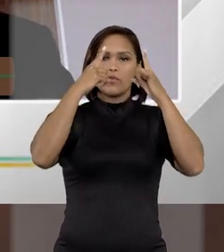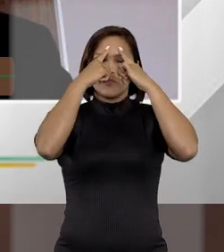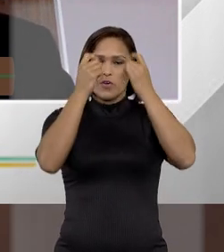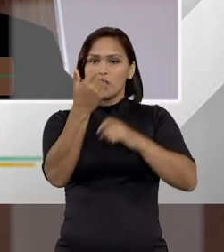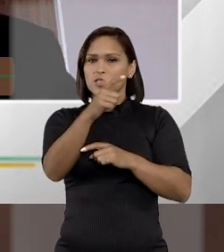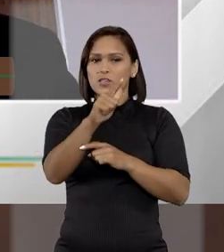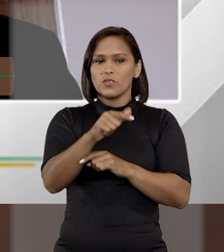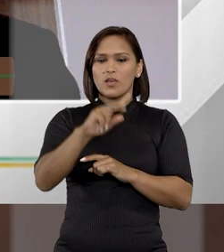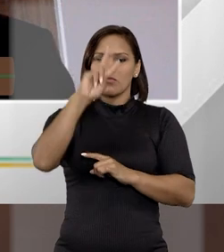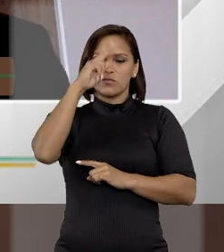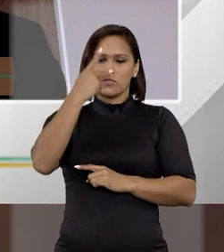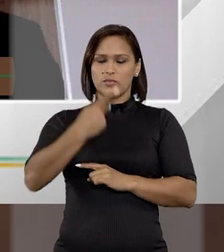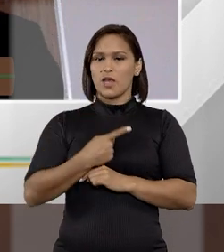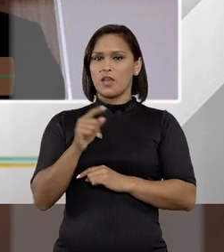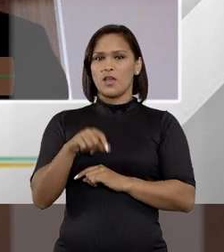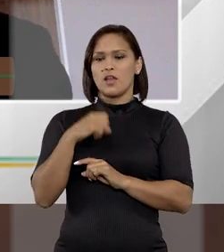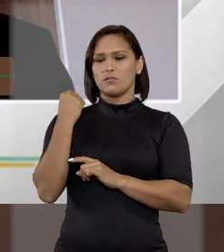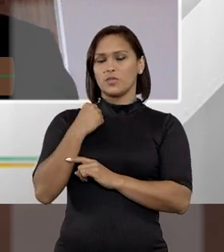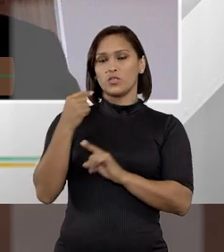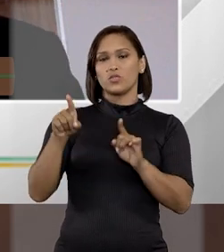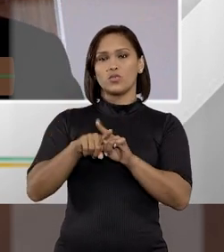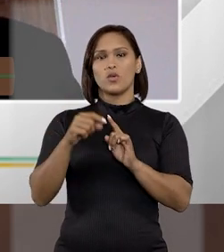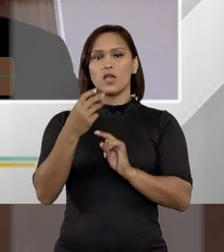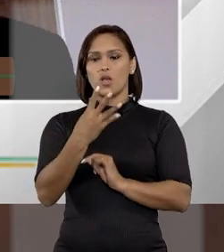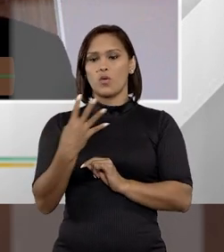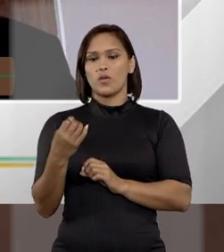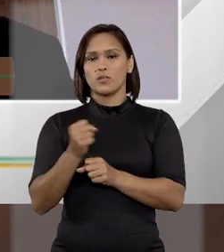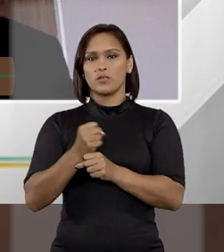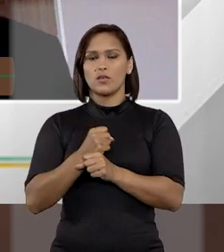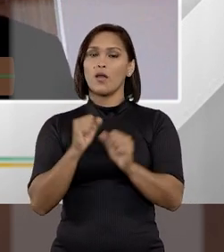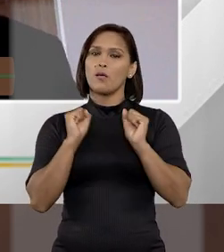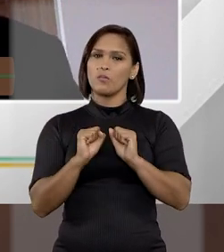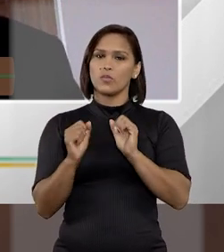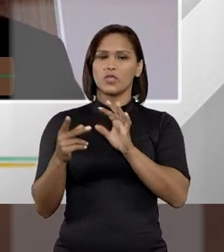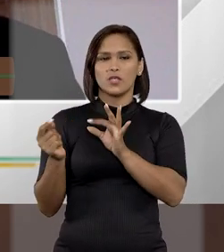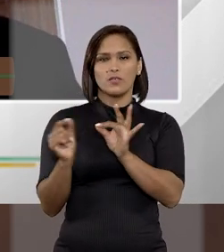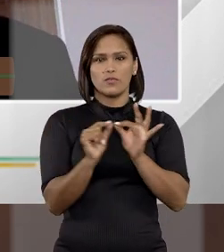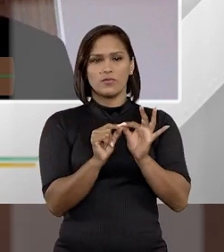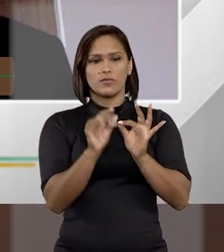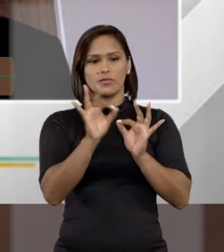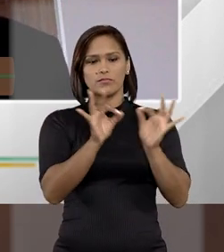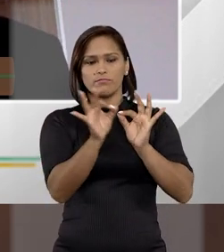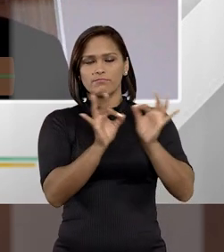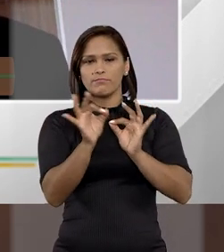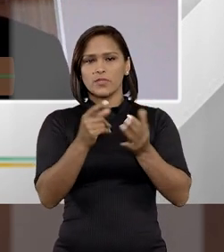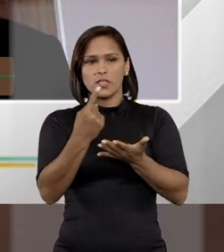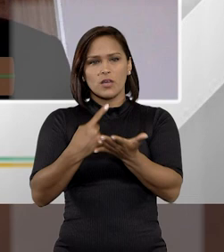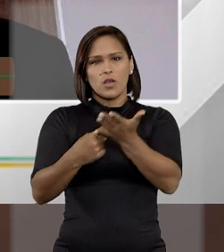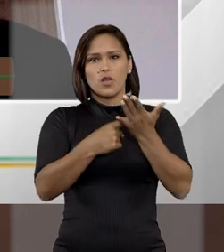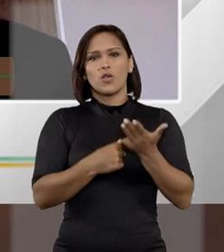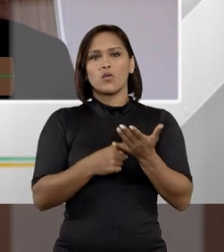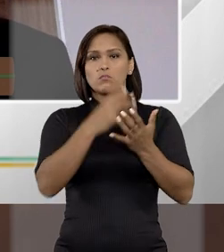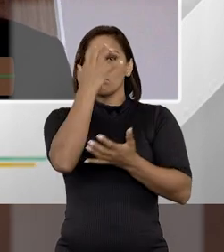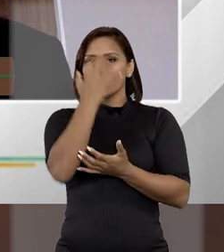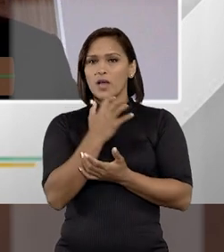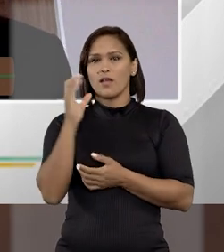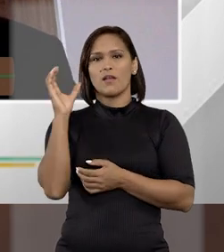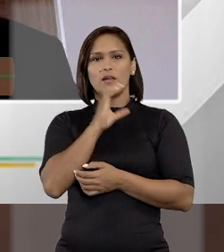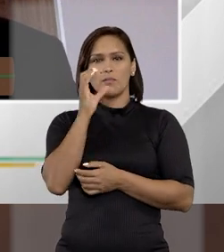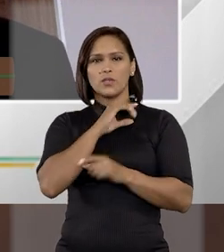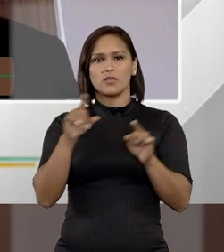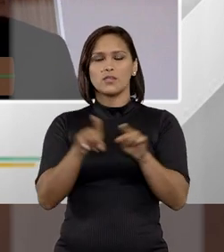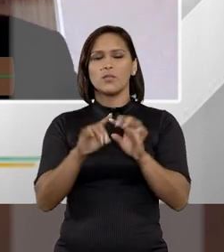violência, sem grave ameaça à pessoa, pena mínima inferior a quatro anos, já poderia ali mesmo a gente realizar esse acordo de não perseguição penal, trazendo mais celeridade ainda